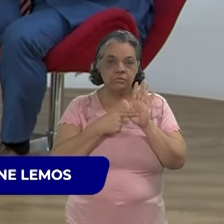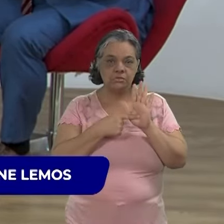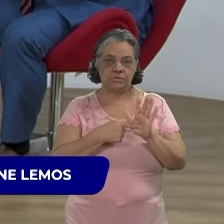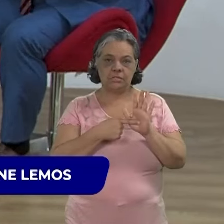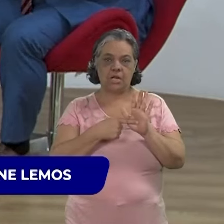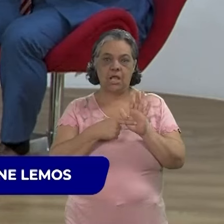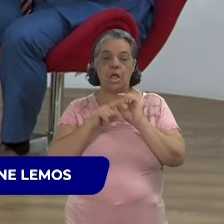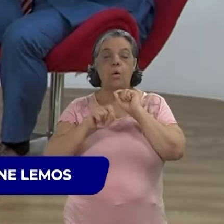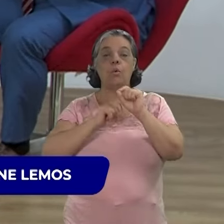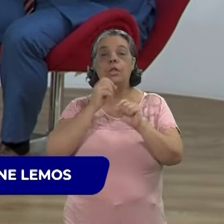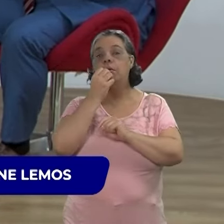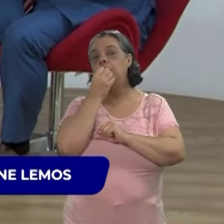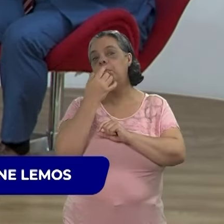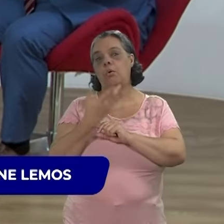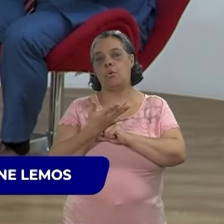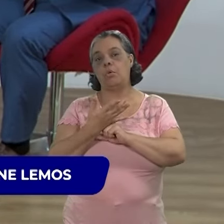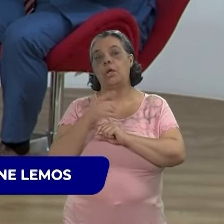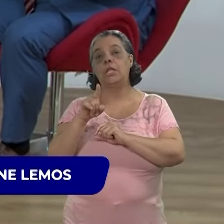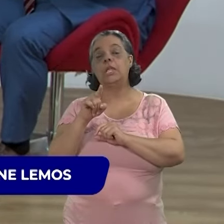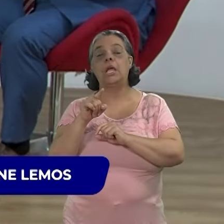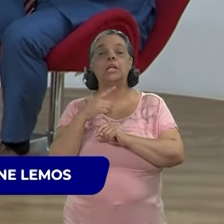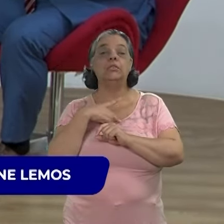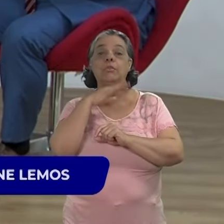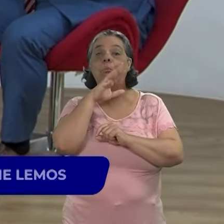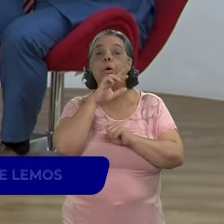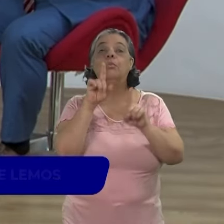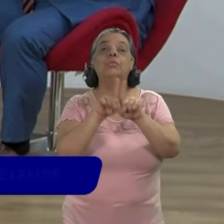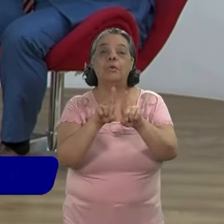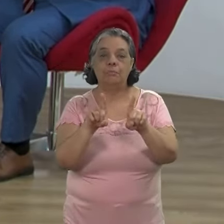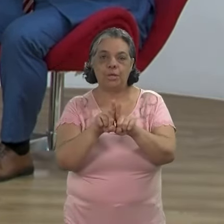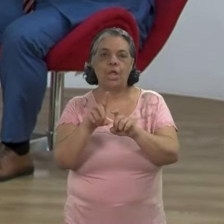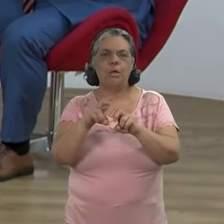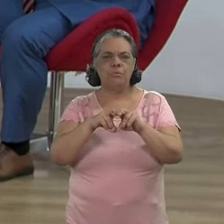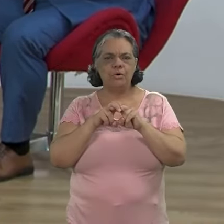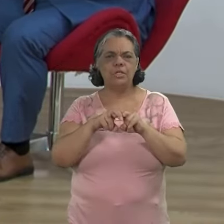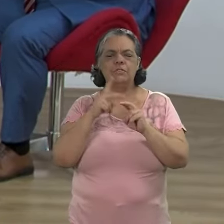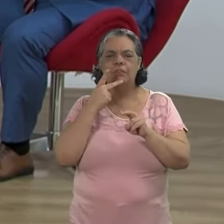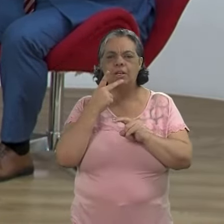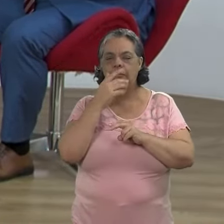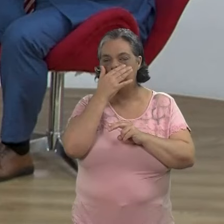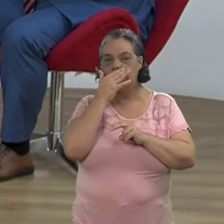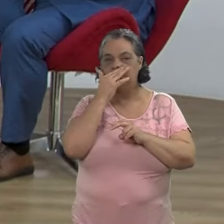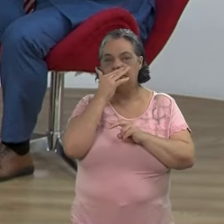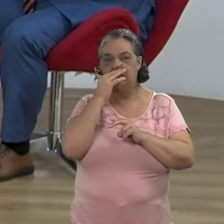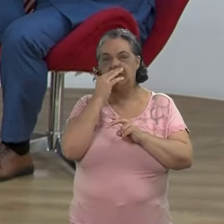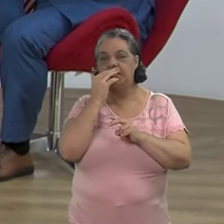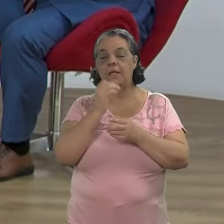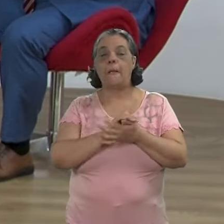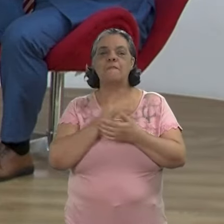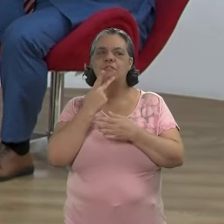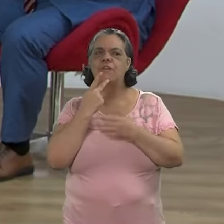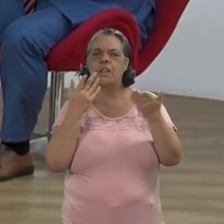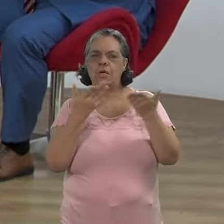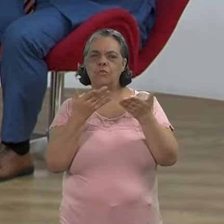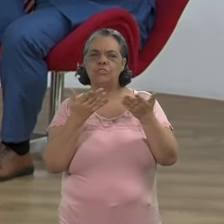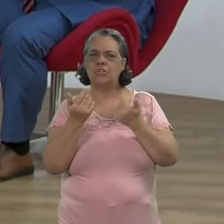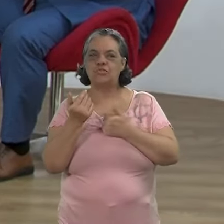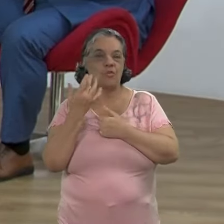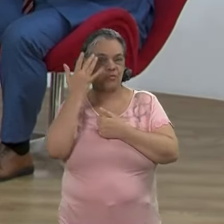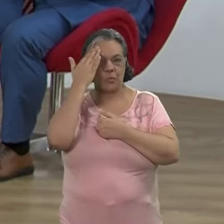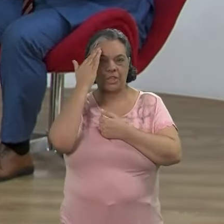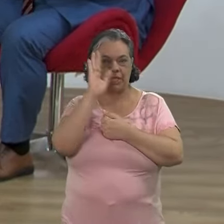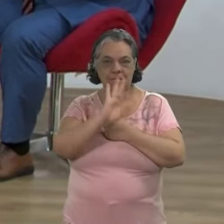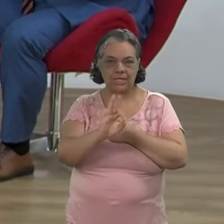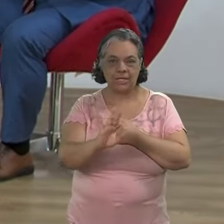revelação, aquilo de bom e aquilo de ruim, né? Por isso, veio aquela expressão que hoje se fala muito, mas talvez a